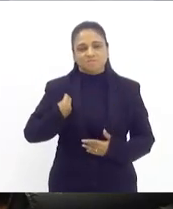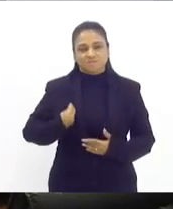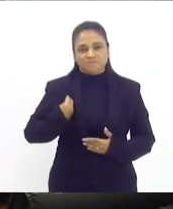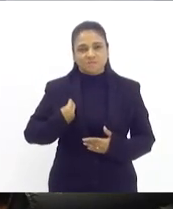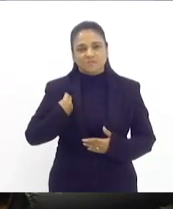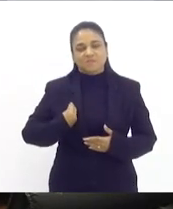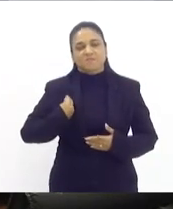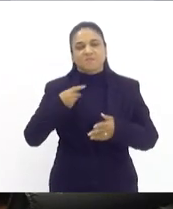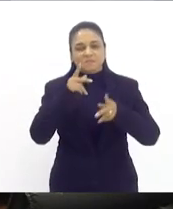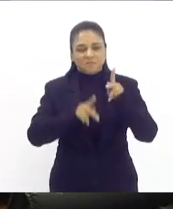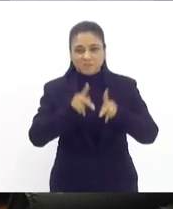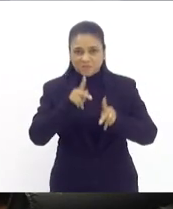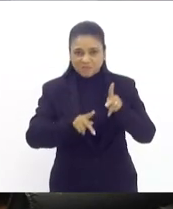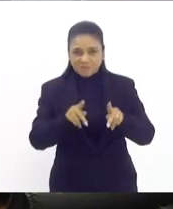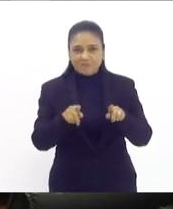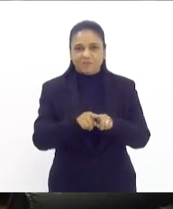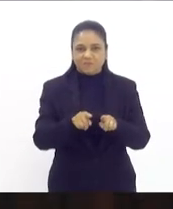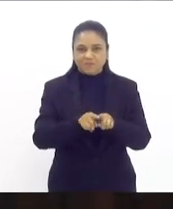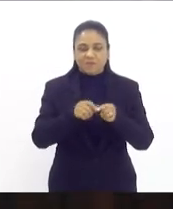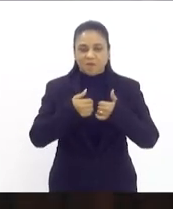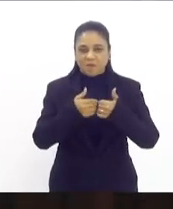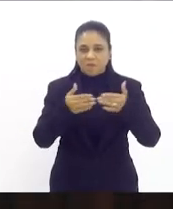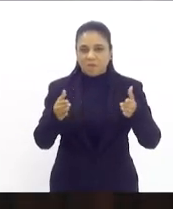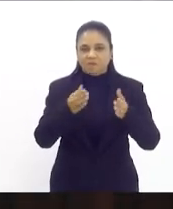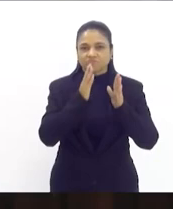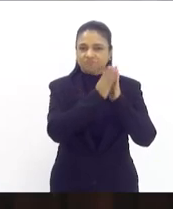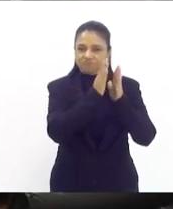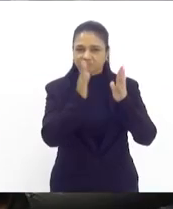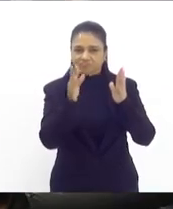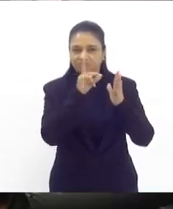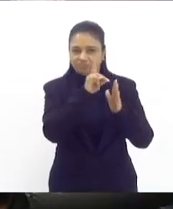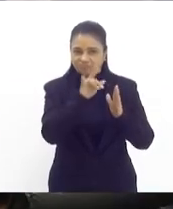Está reaberta a sessão, passa-se a ordem do dia.